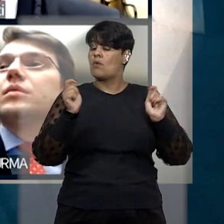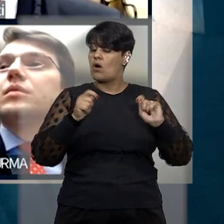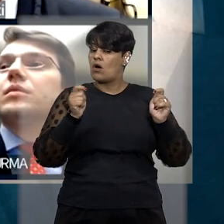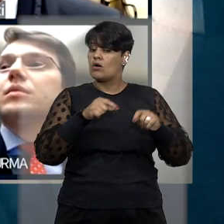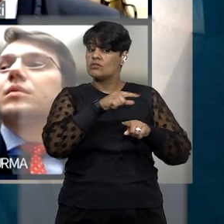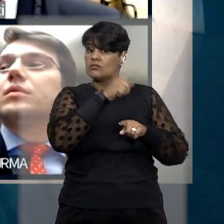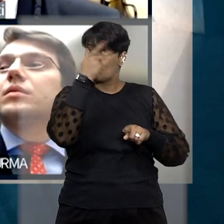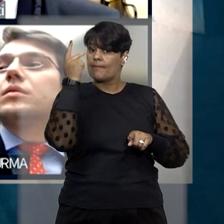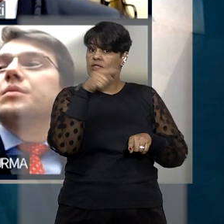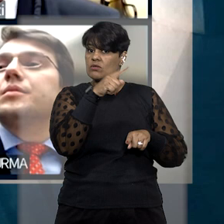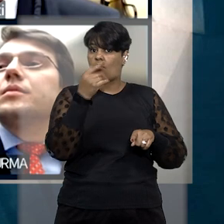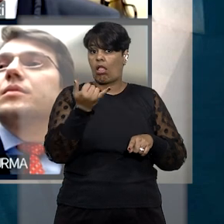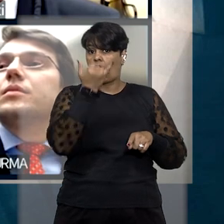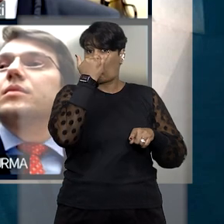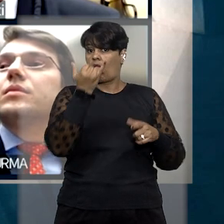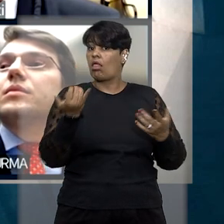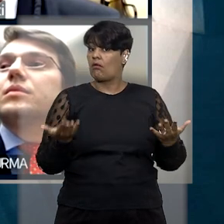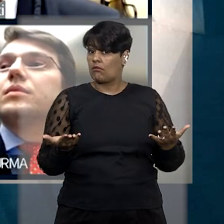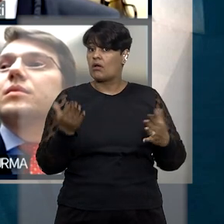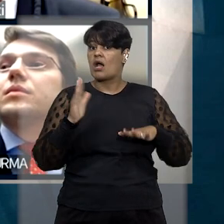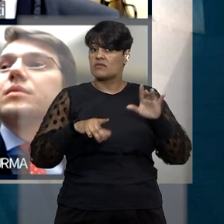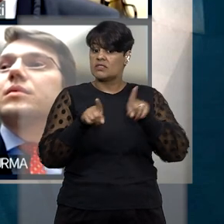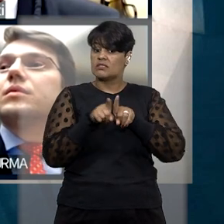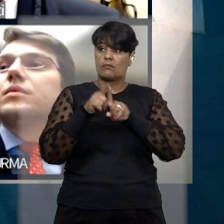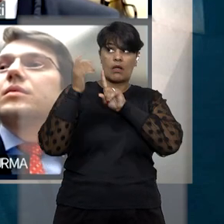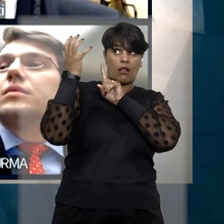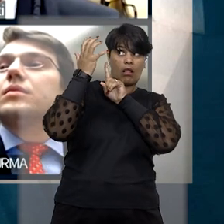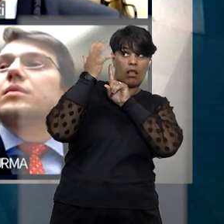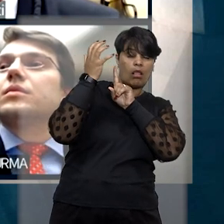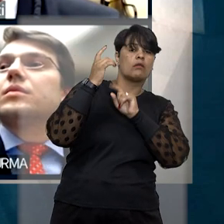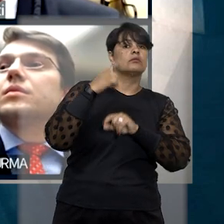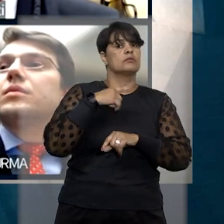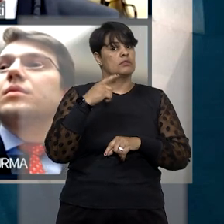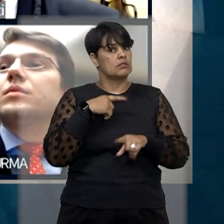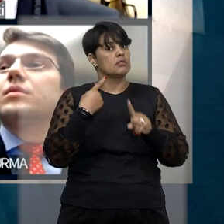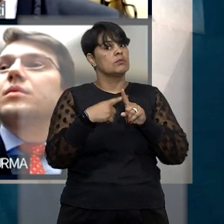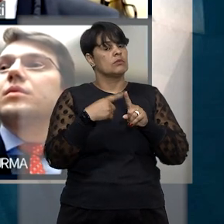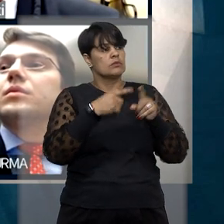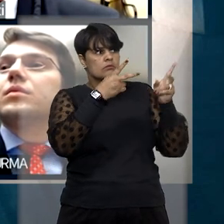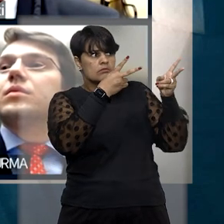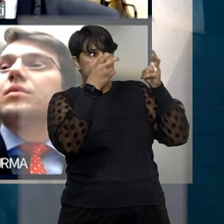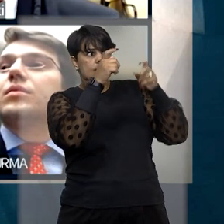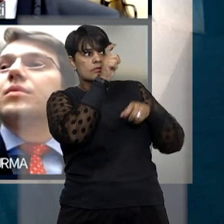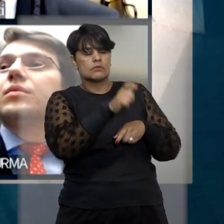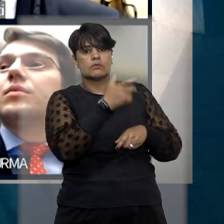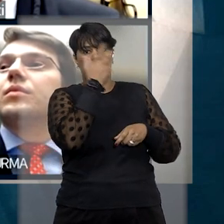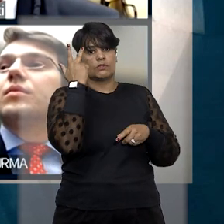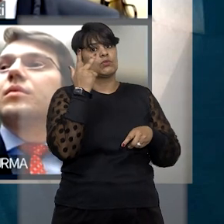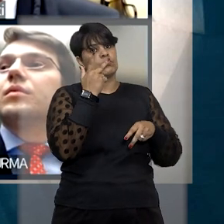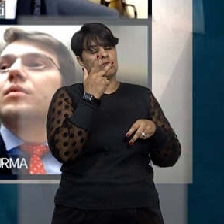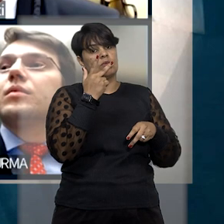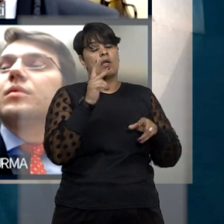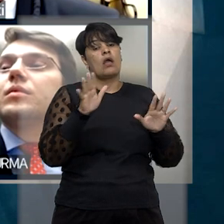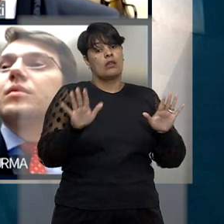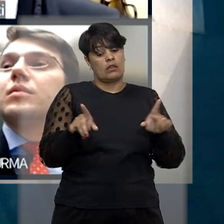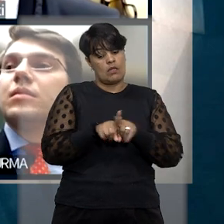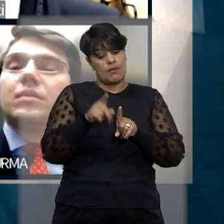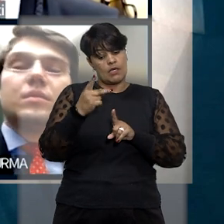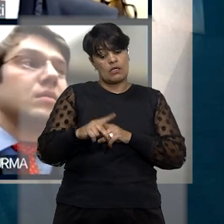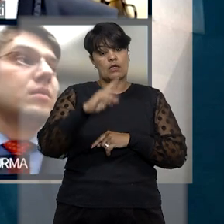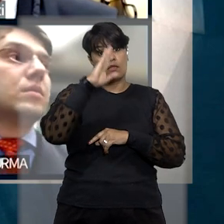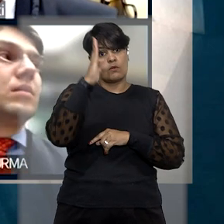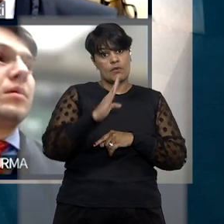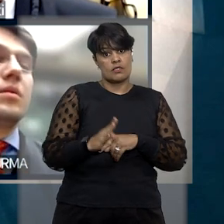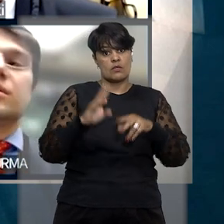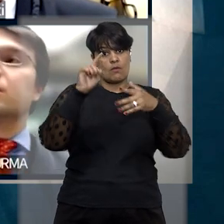vítima e a possibilidade de indução pelas falhas no procedimento de reconhecimento. Ele pontuou também que no Brasil estas